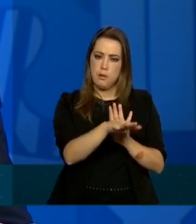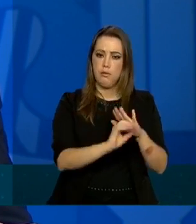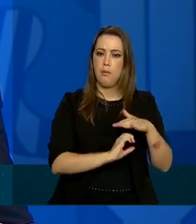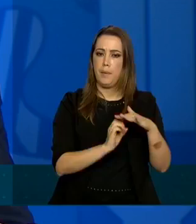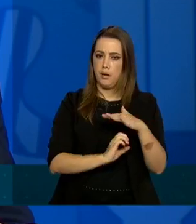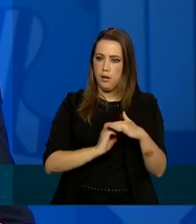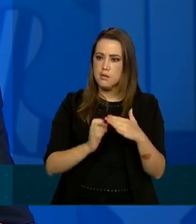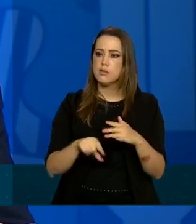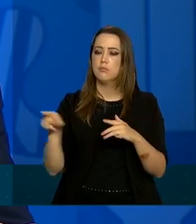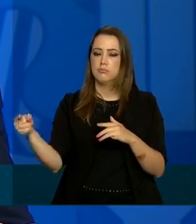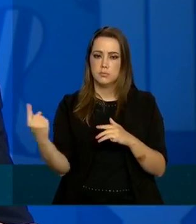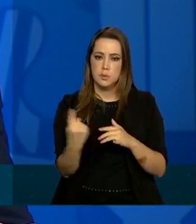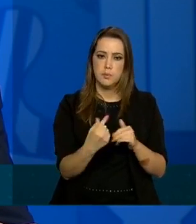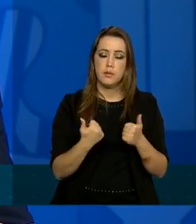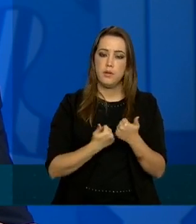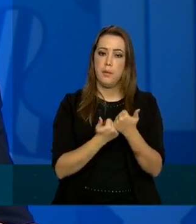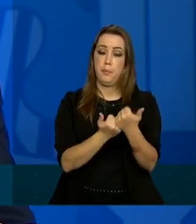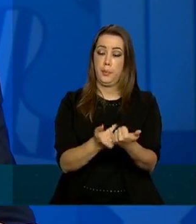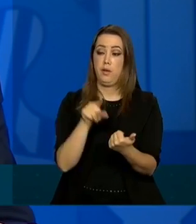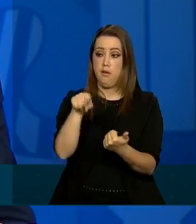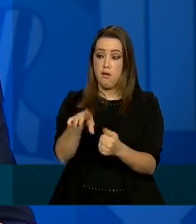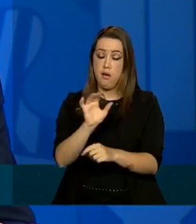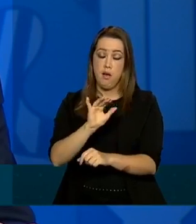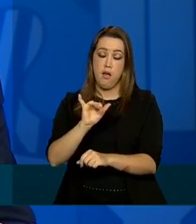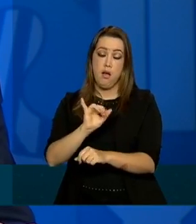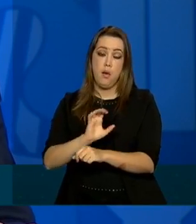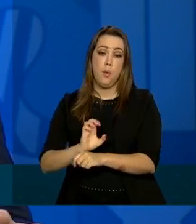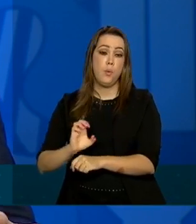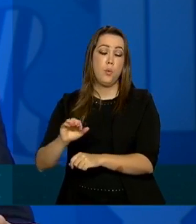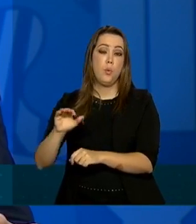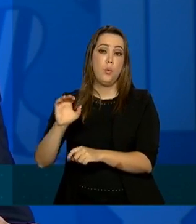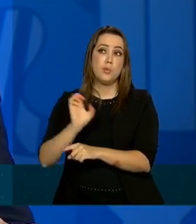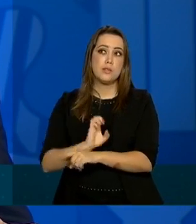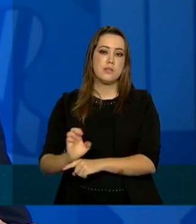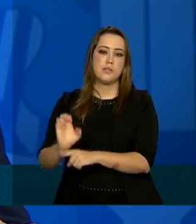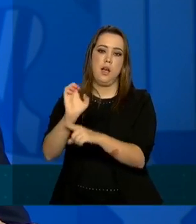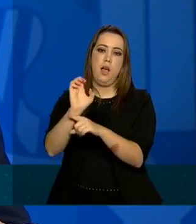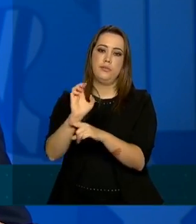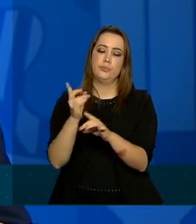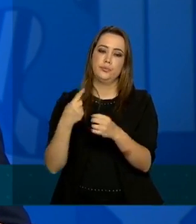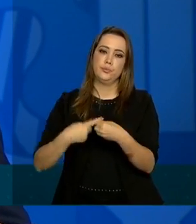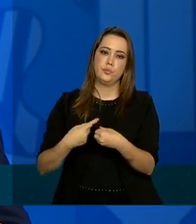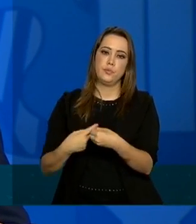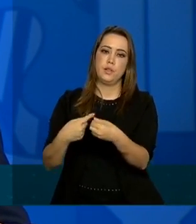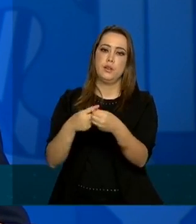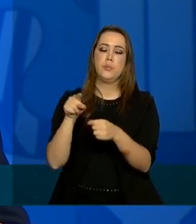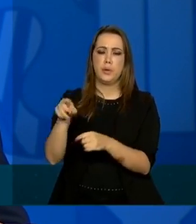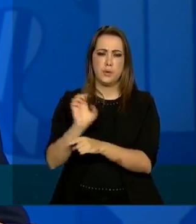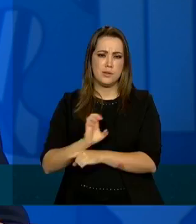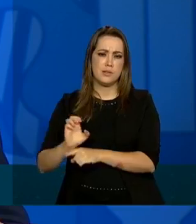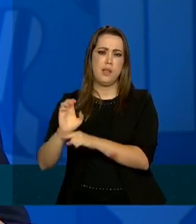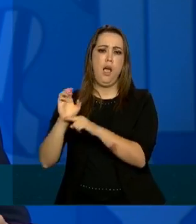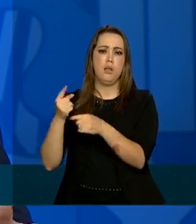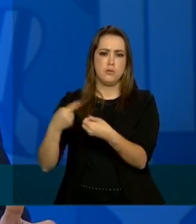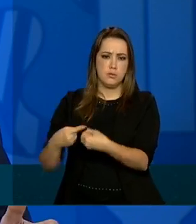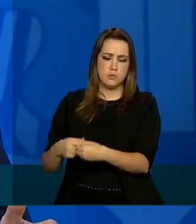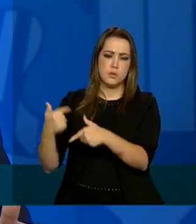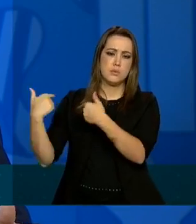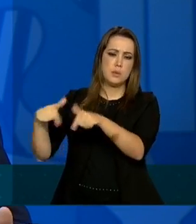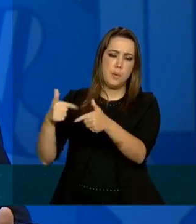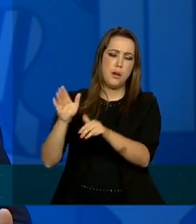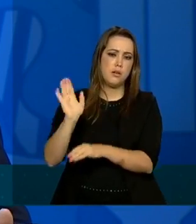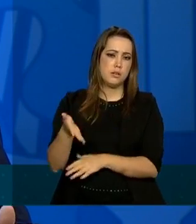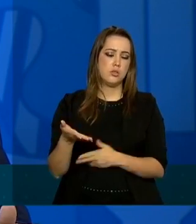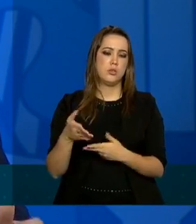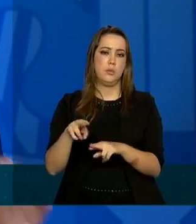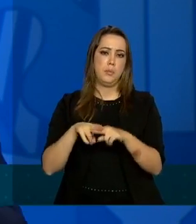a gente ofereça mais esse serviço de forma complementar além daquilo que já é feito pelos estados e municípios para